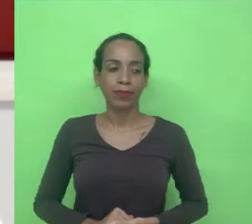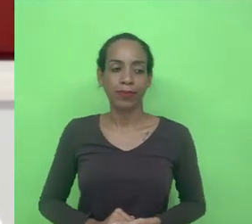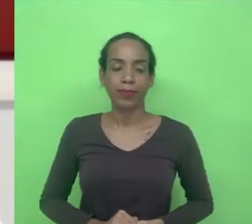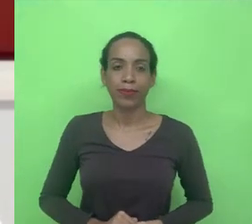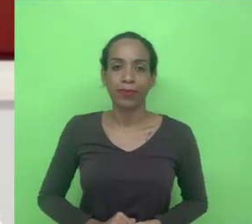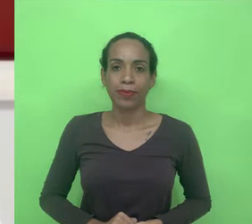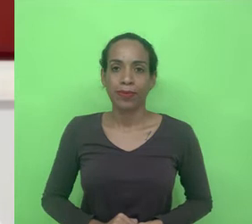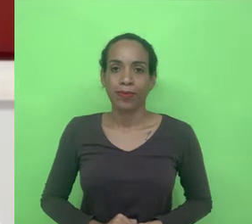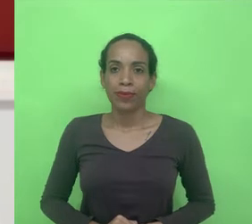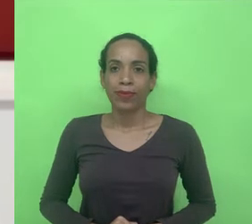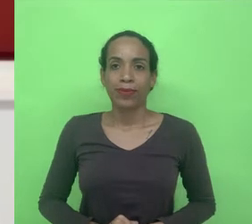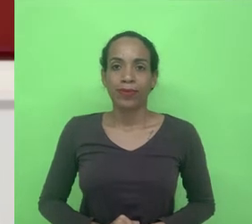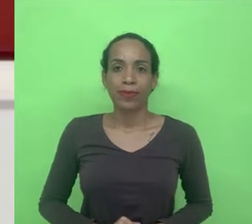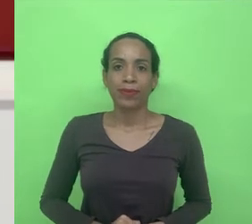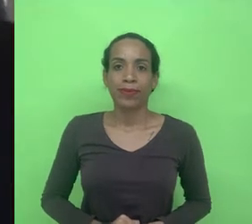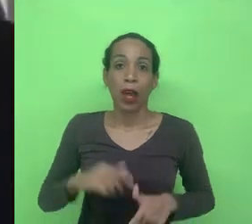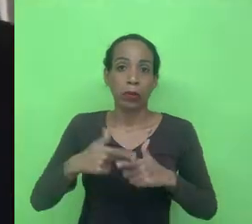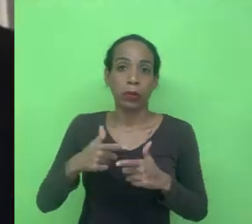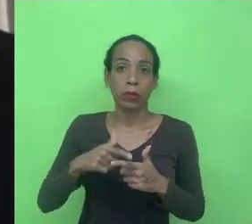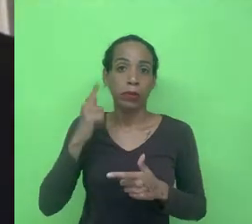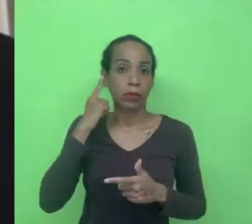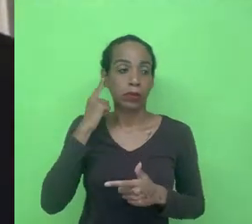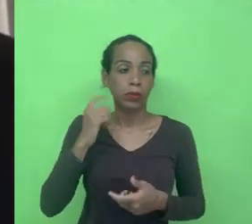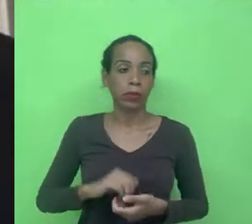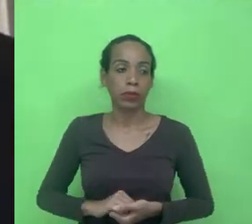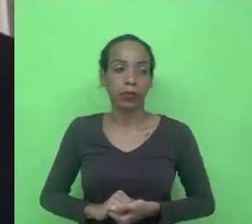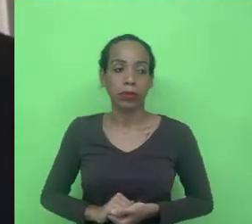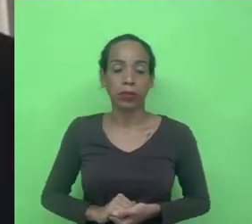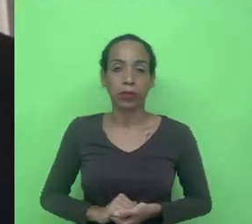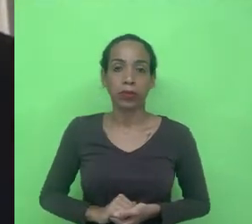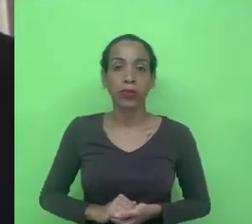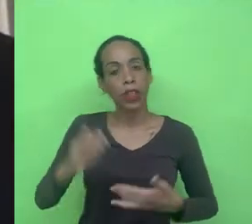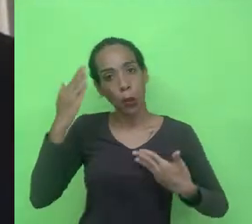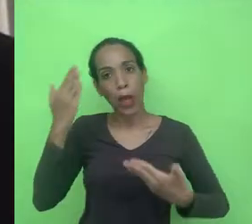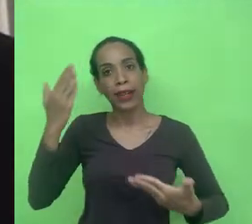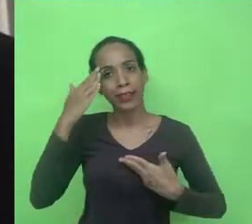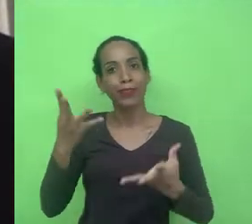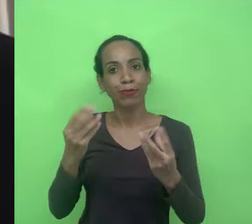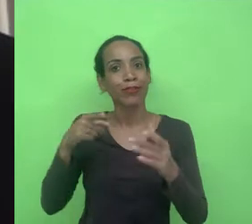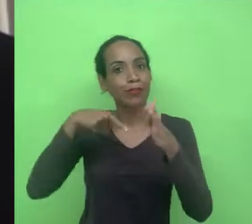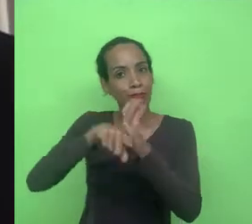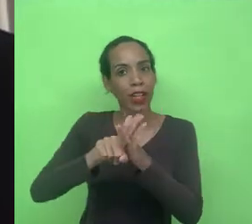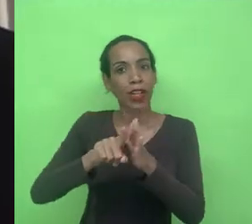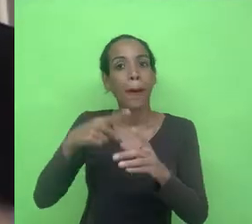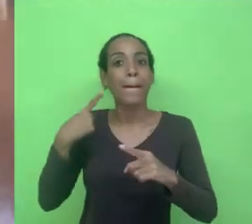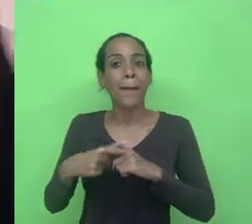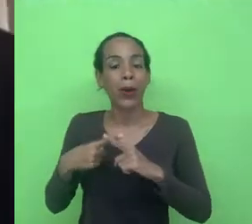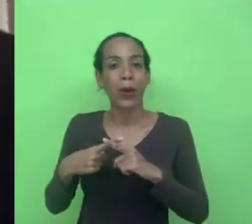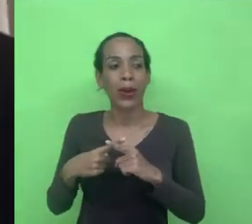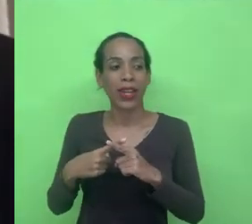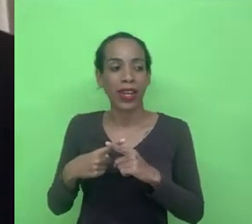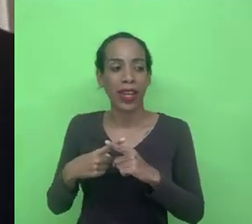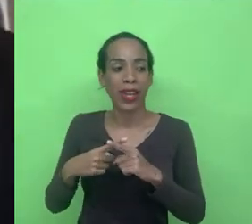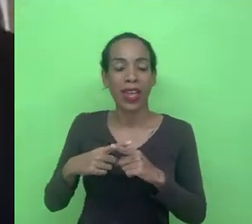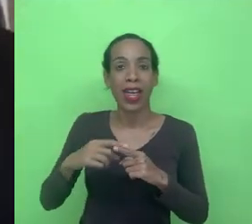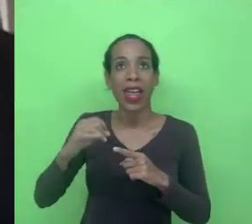Você está mudo, tá? Desculpa. Eu agradeço muito essa pergunta, Elias, porque eu acho que dá oportunidade para